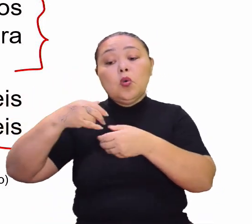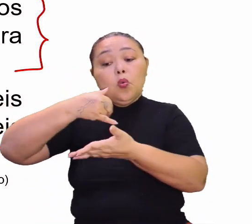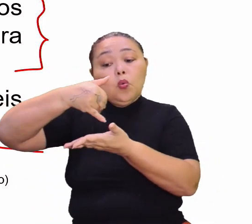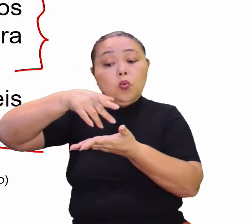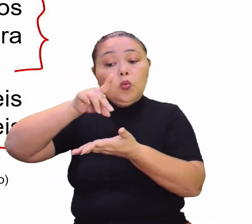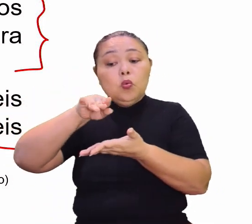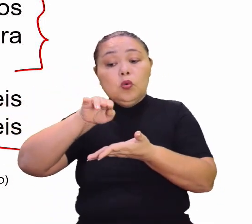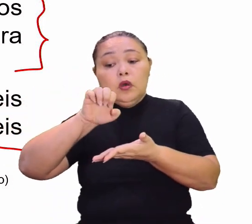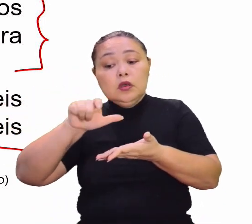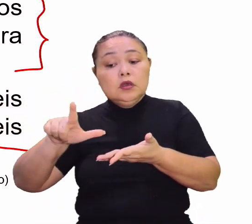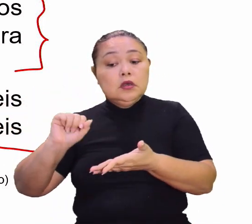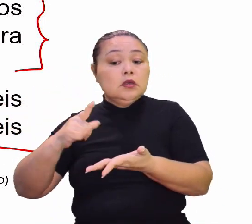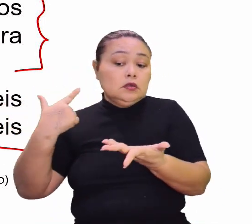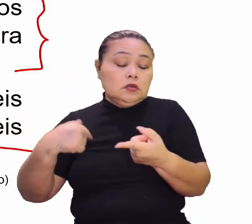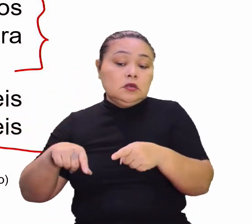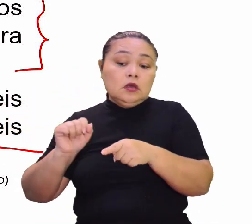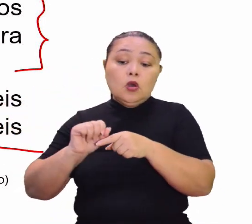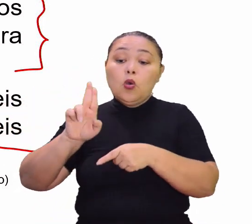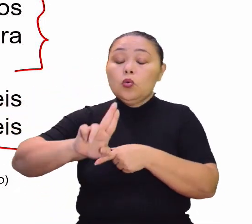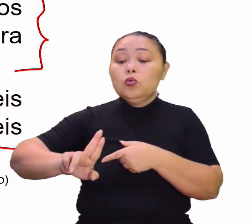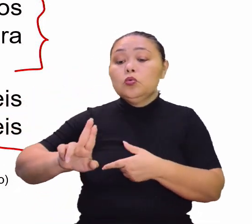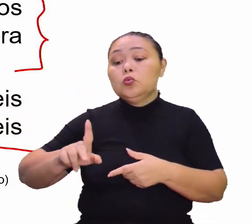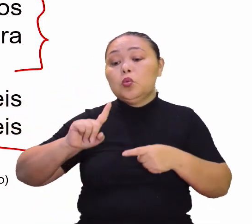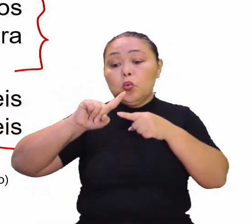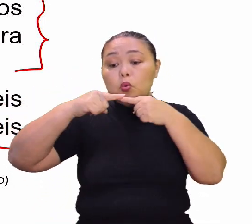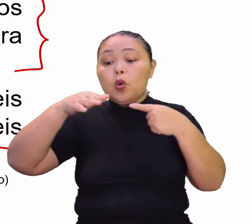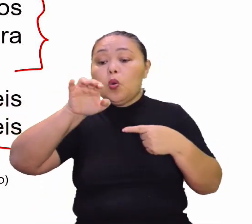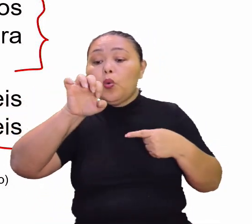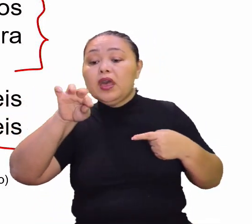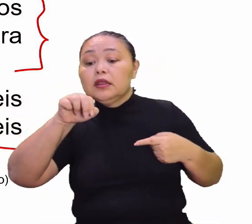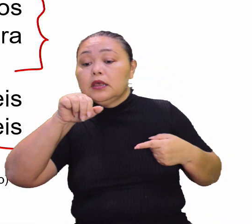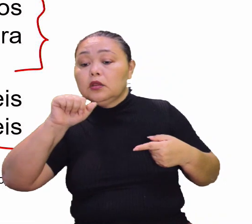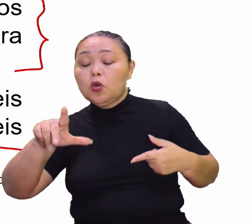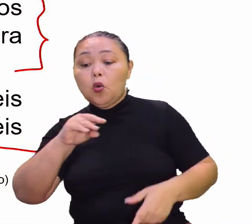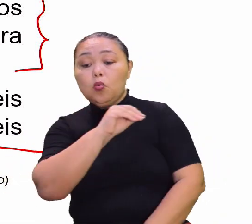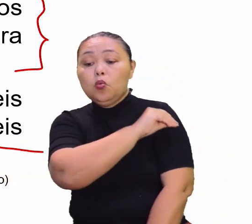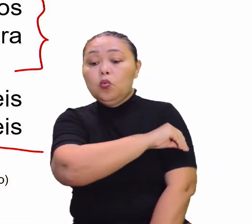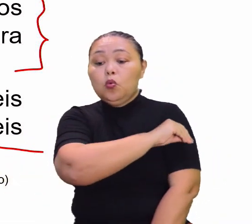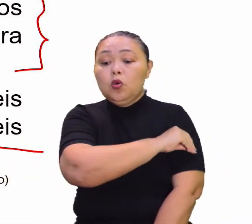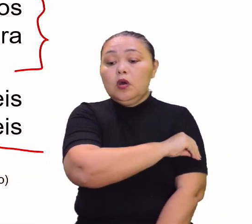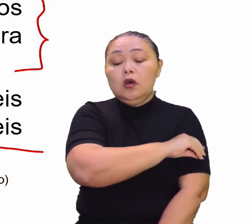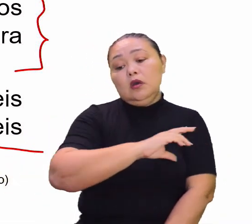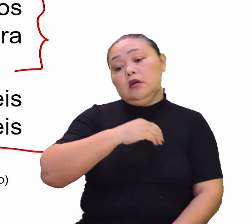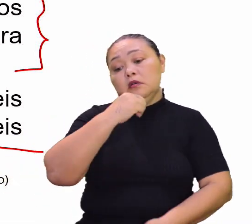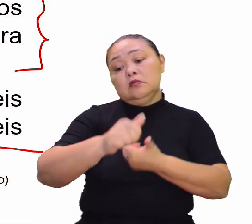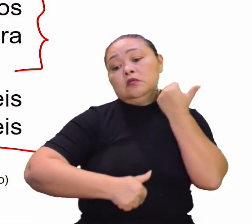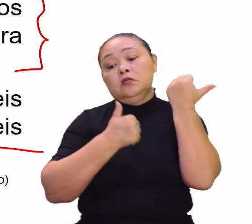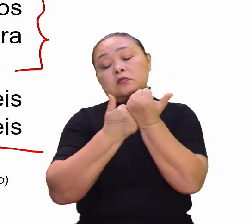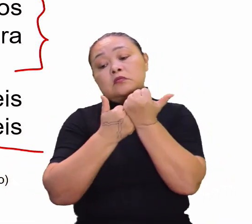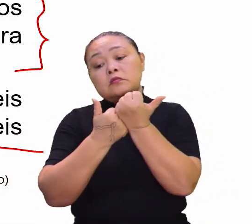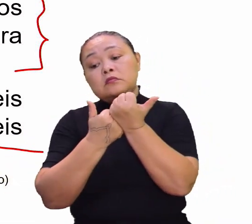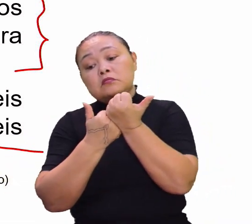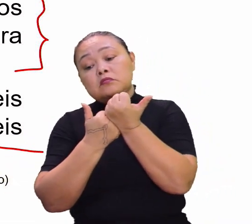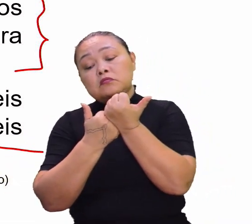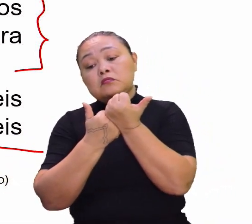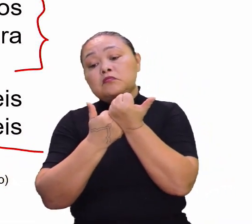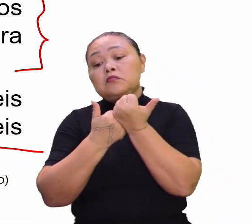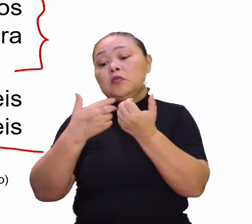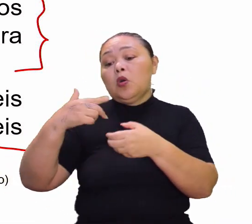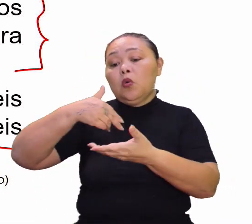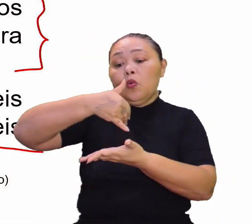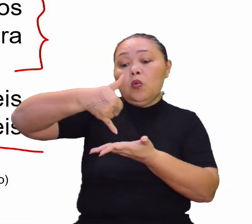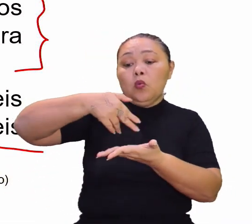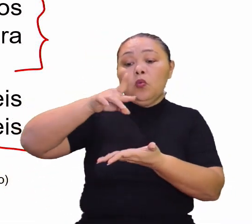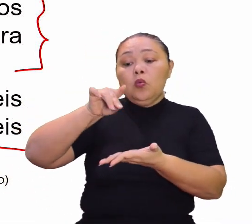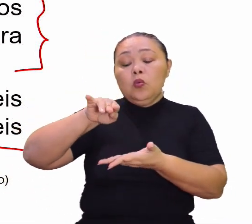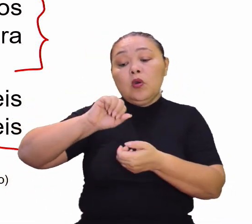E usar, por exemplo, o etanol. Ou, vamos colocar, substituir o óleo diesel